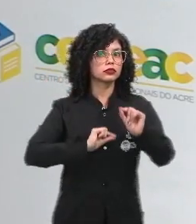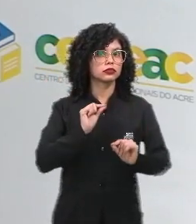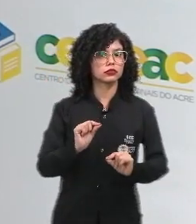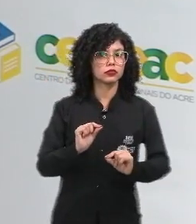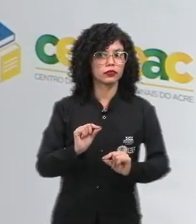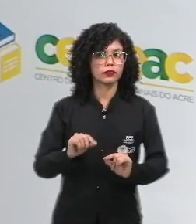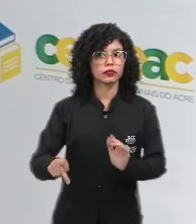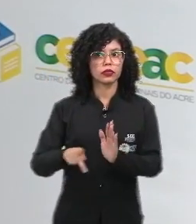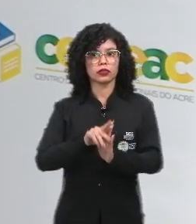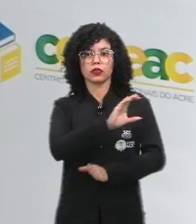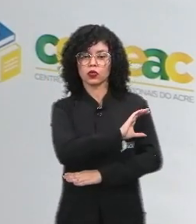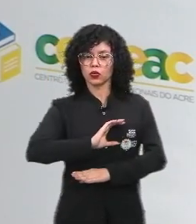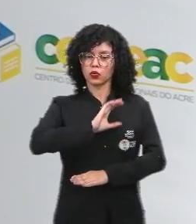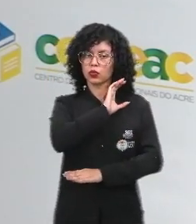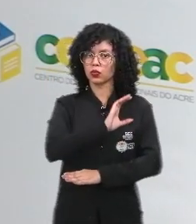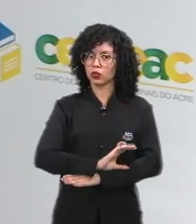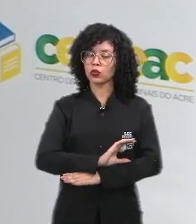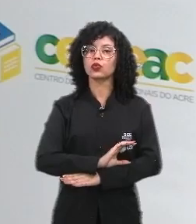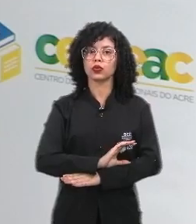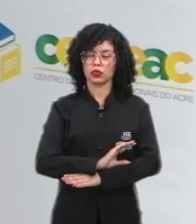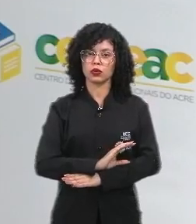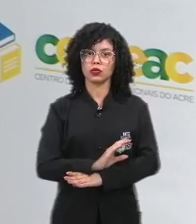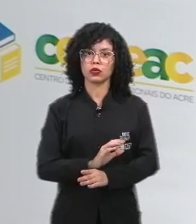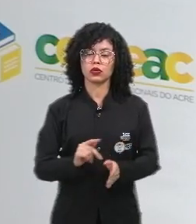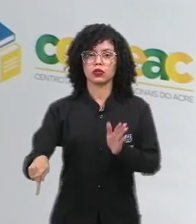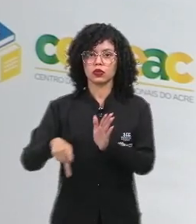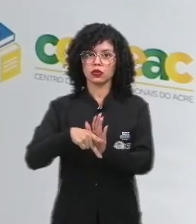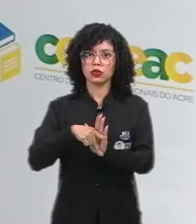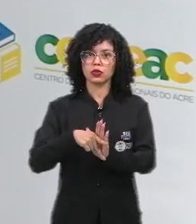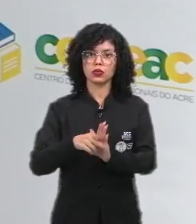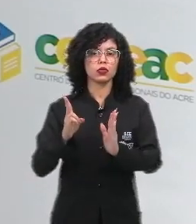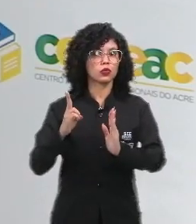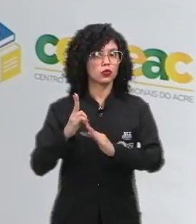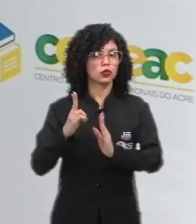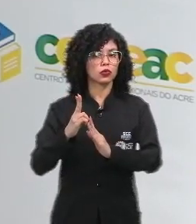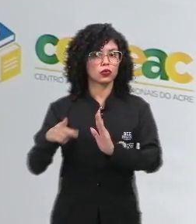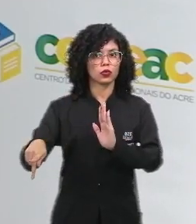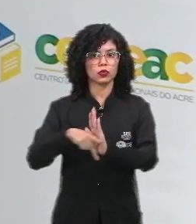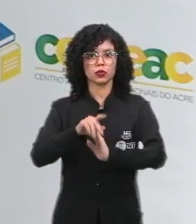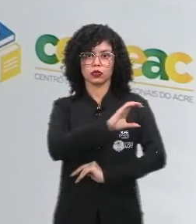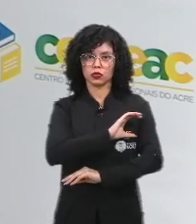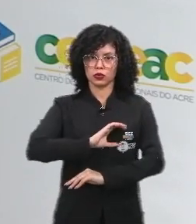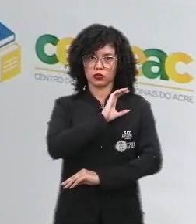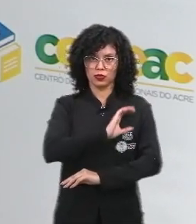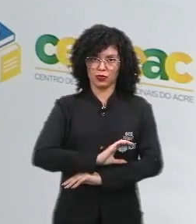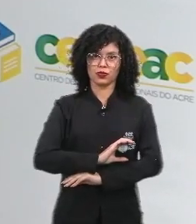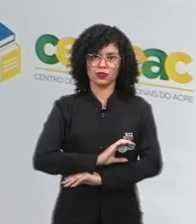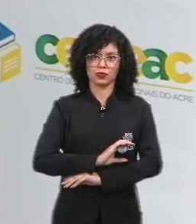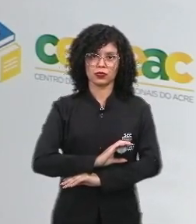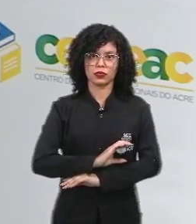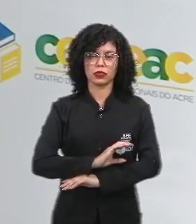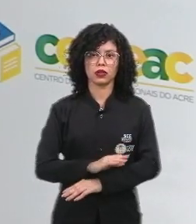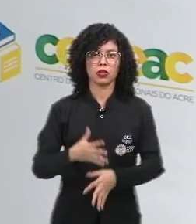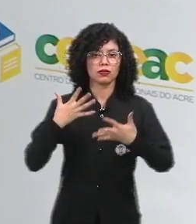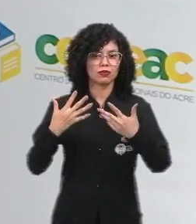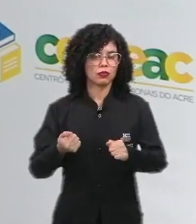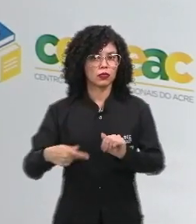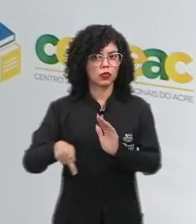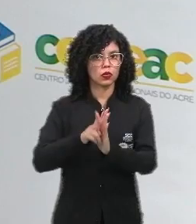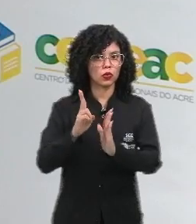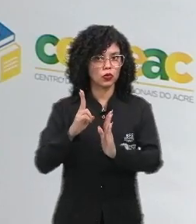intuito de catequizar, de converter os índios ao catolicismo. Então, é justamente essa produção